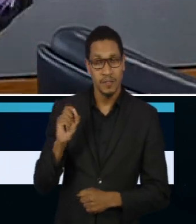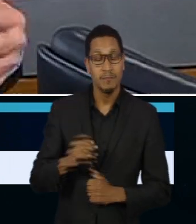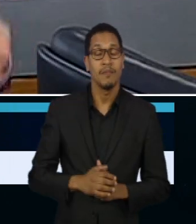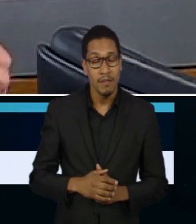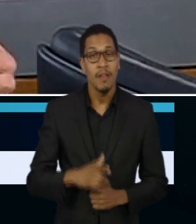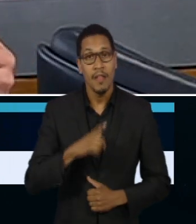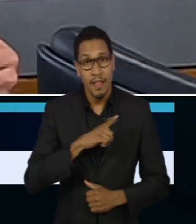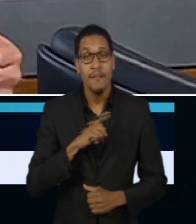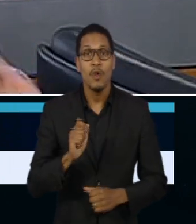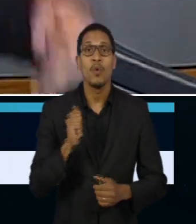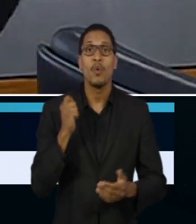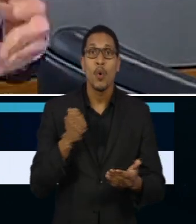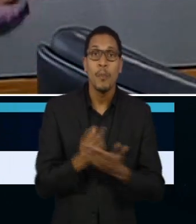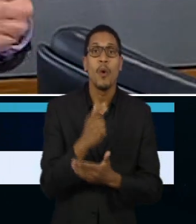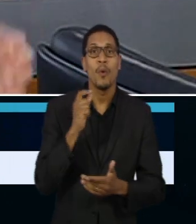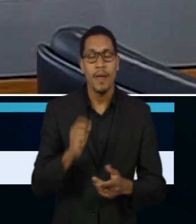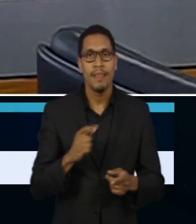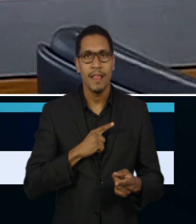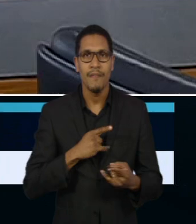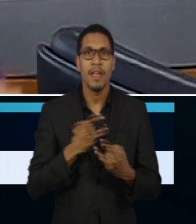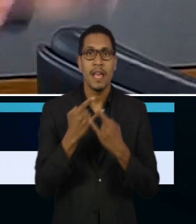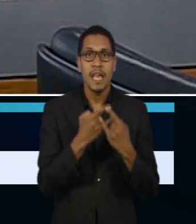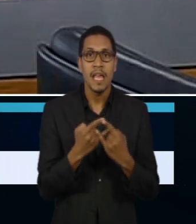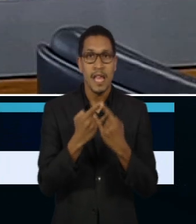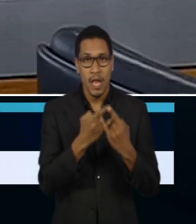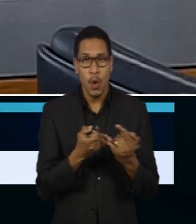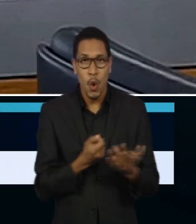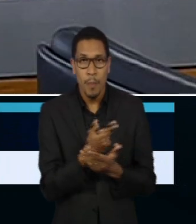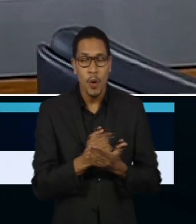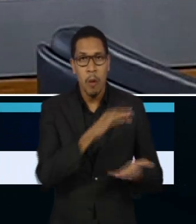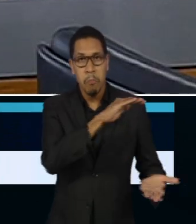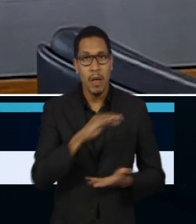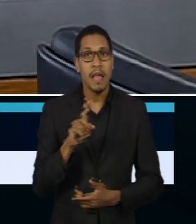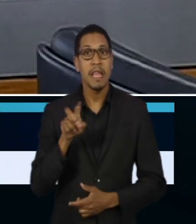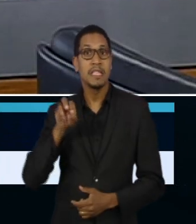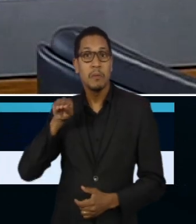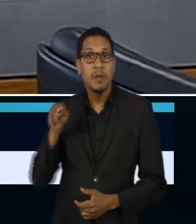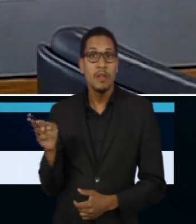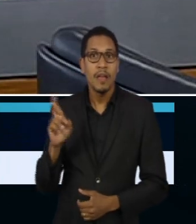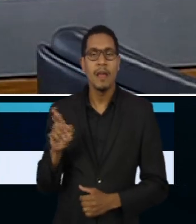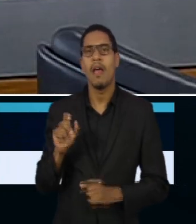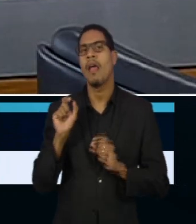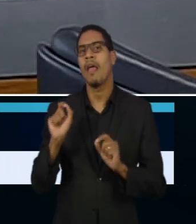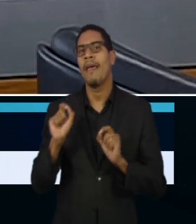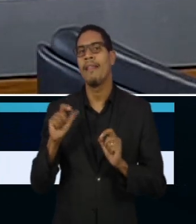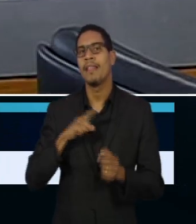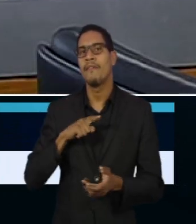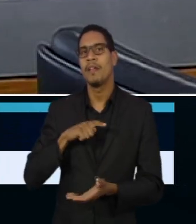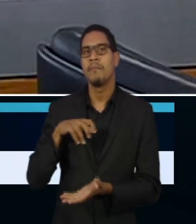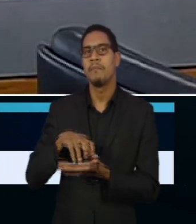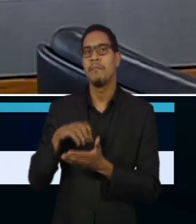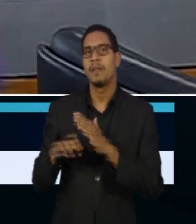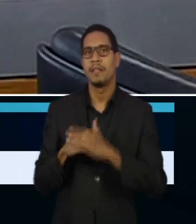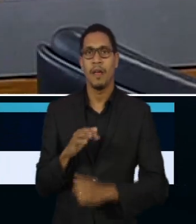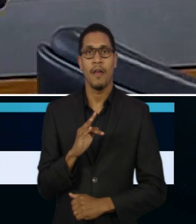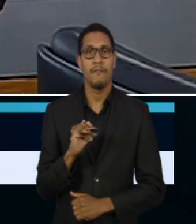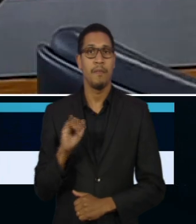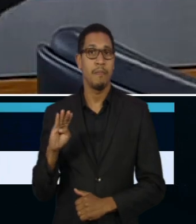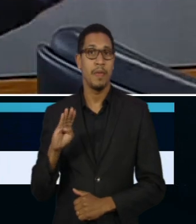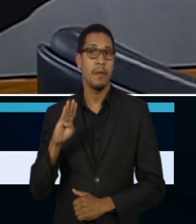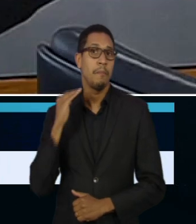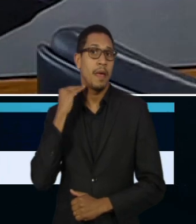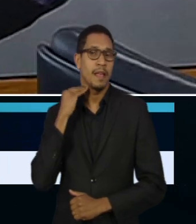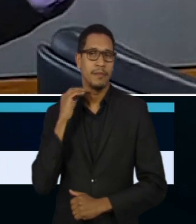de preservativos, 15 milhões de reais. Adivinha, senhor presidente, qual era a instituição garantidora do contrato? O Fibbank, em